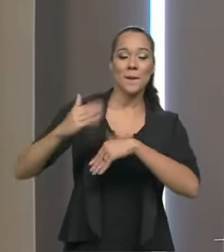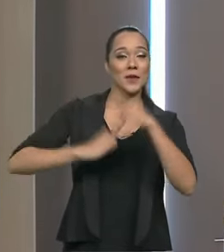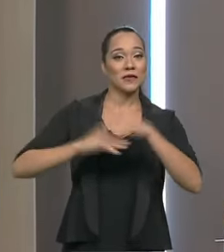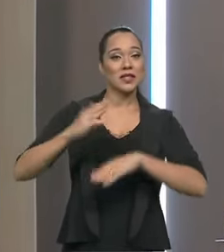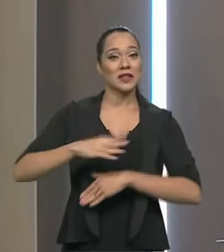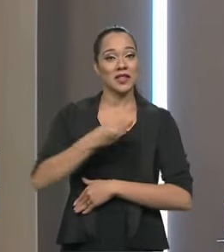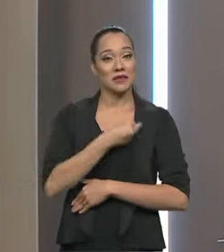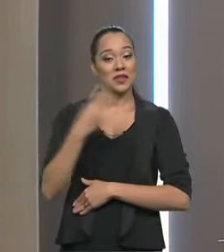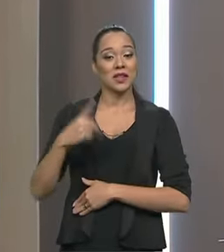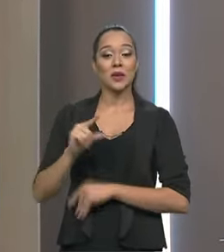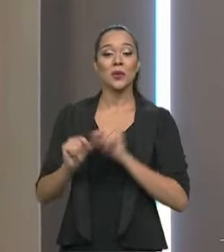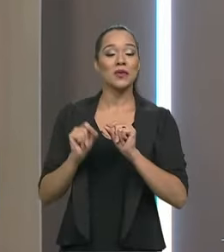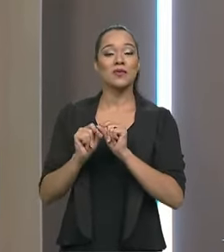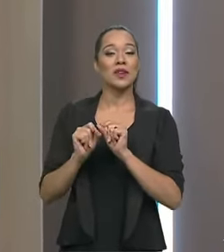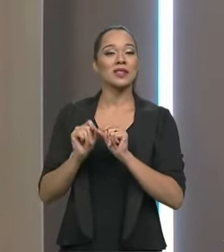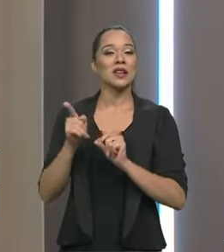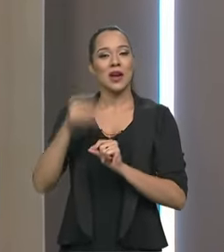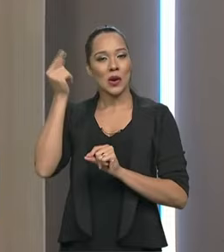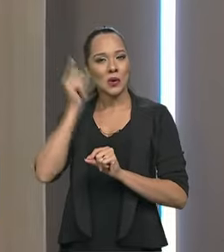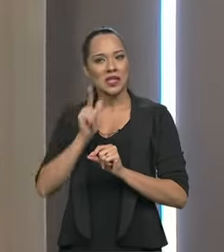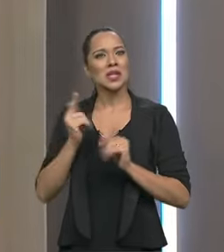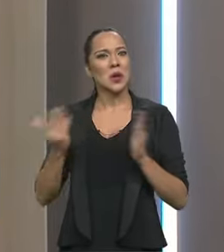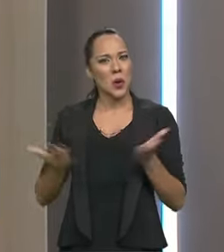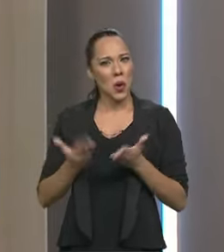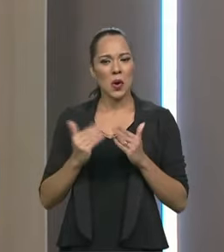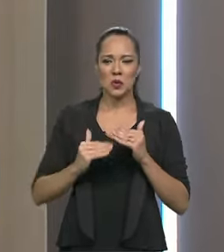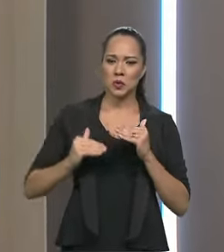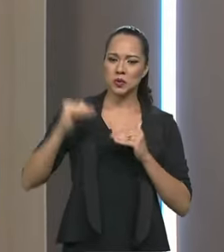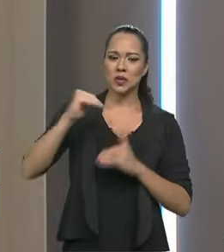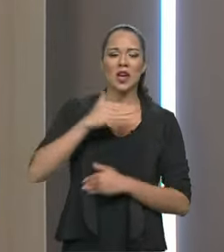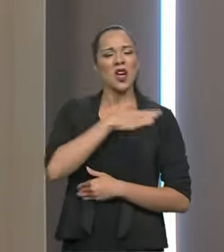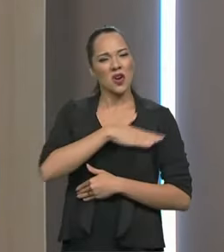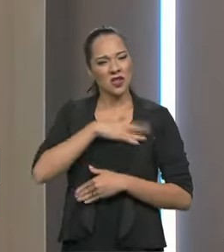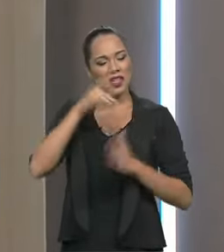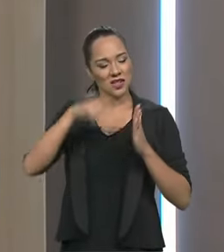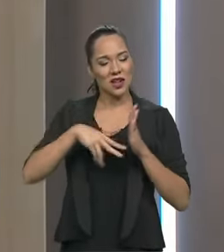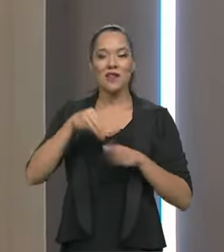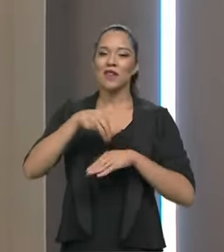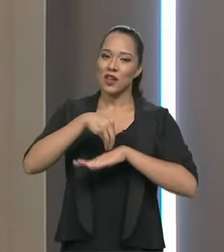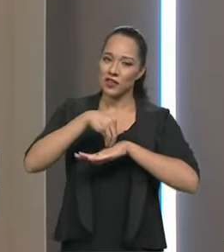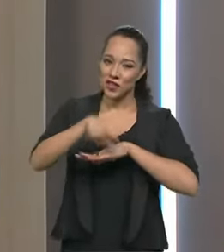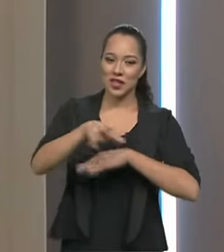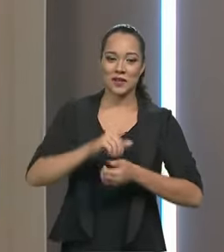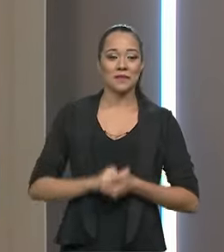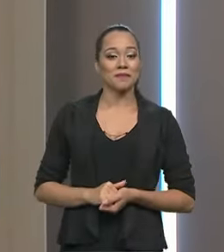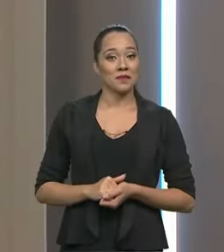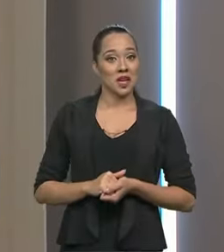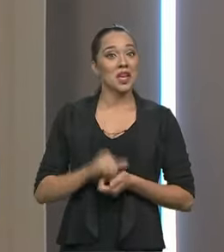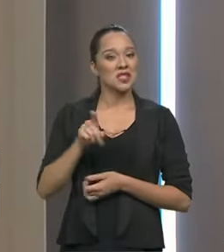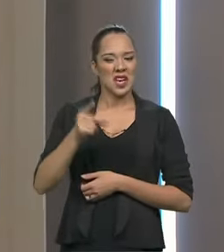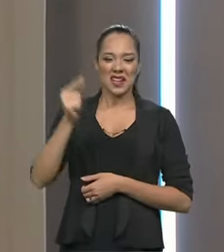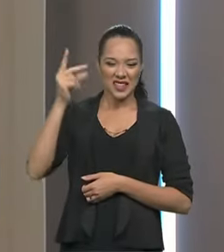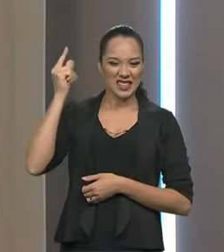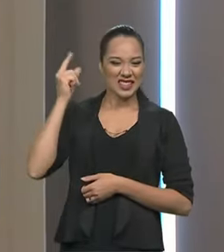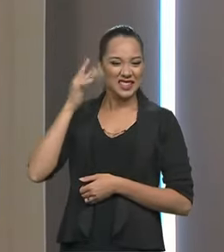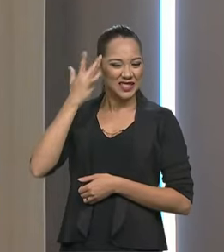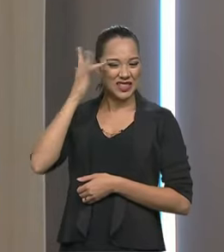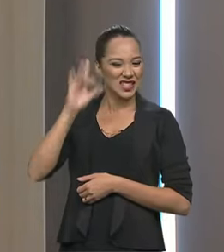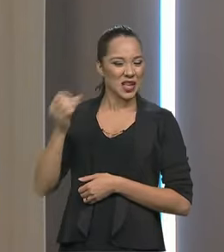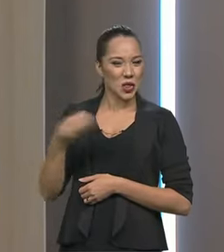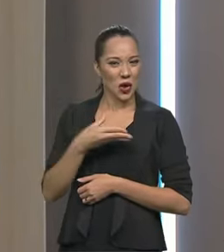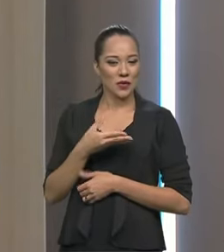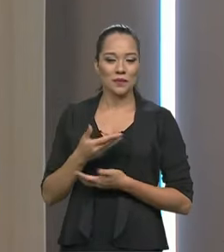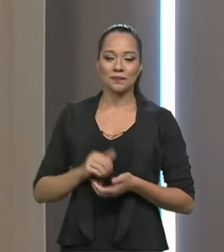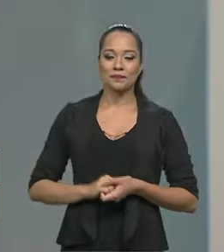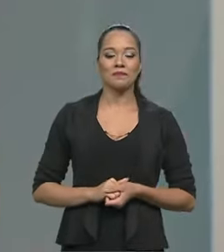dele, que fez com que ele chegasse aonde ele chegou, então eu gostei muito de ler, fica a dica aqui também, essa é uma publicação antiga, né Nelson? sei se tem publicações mais